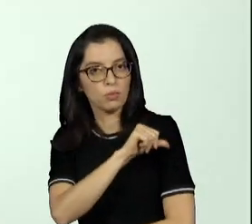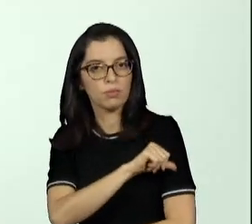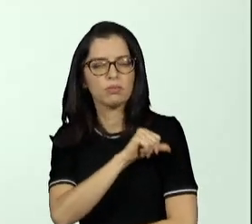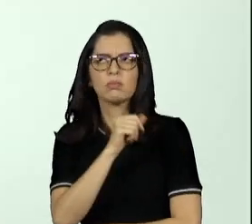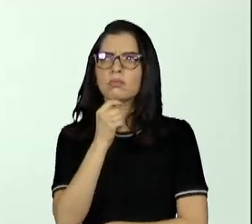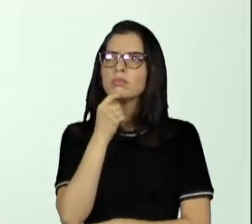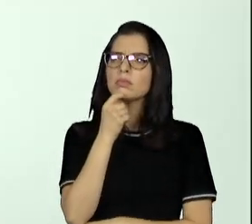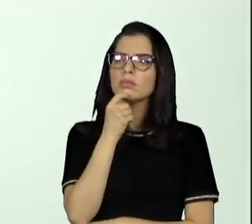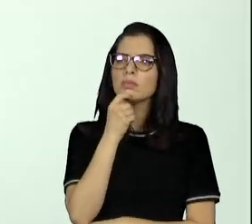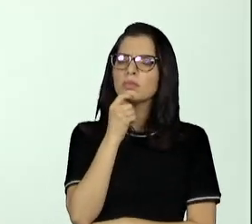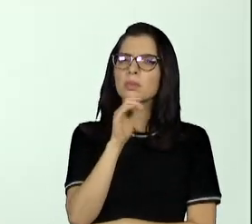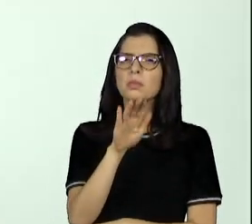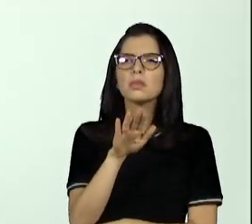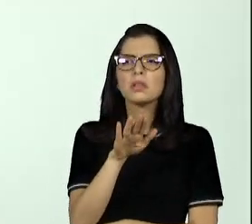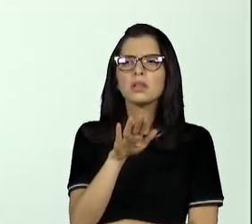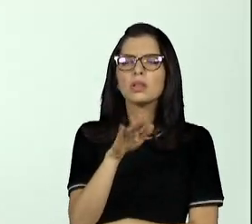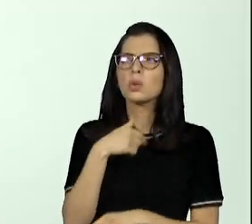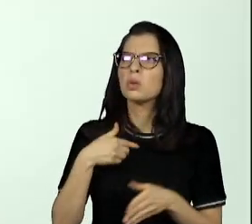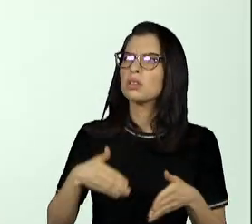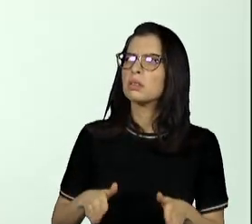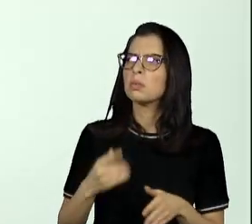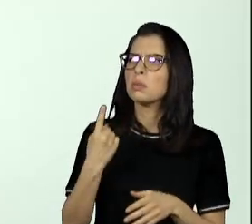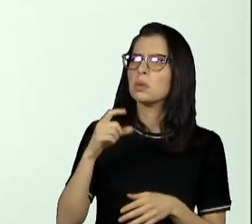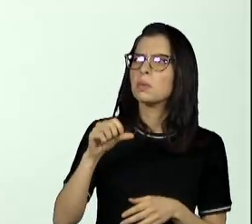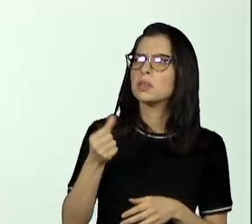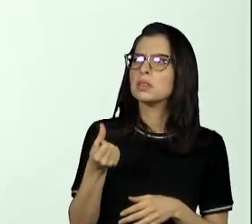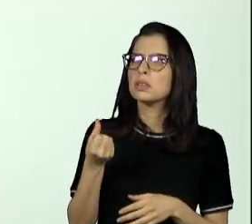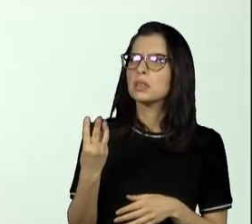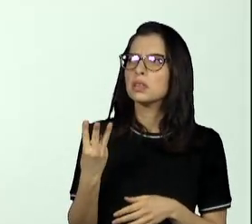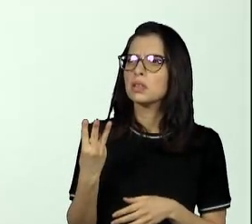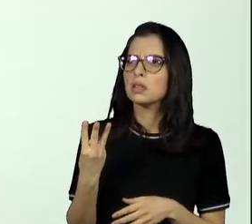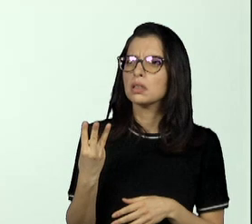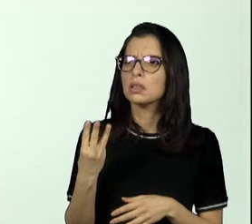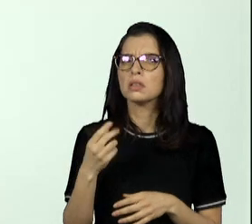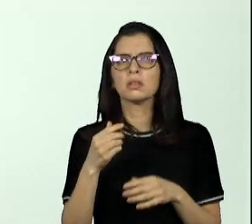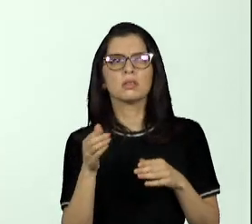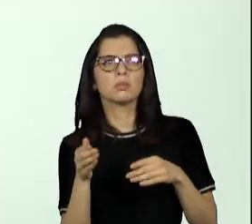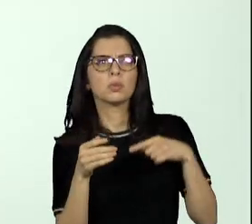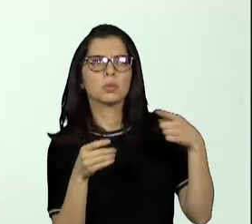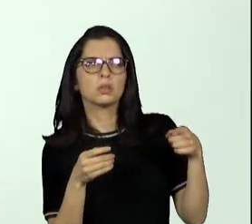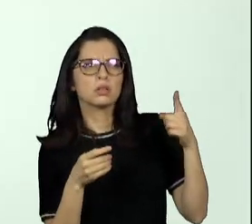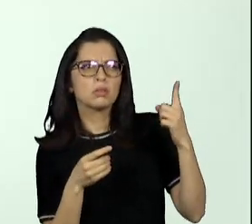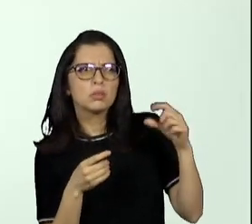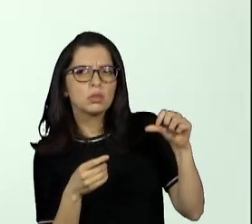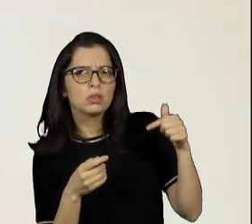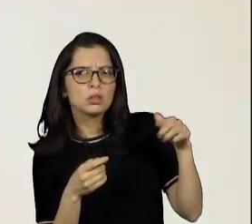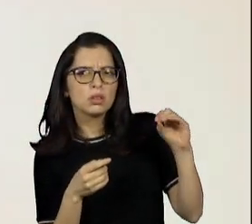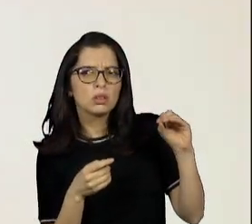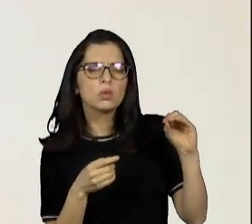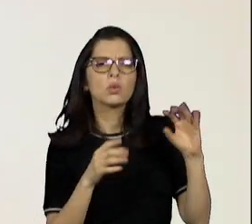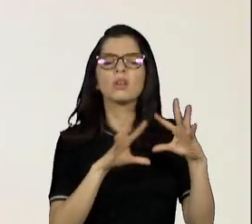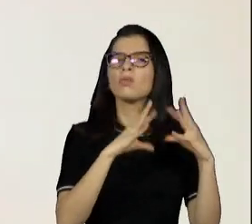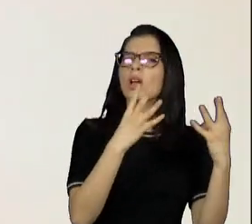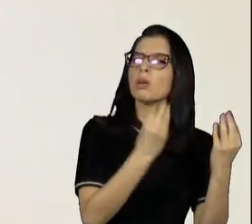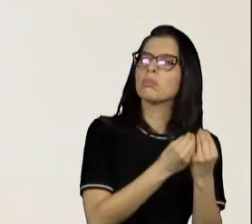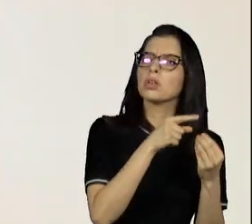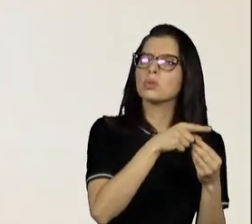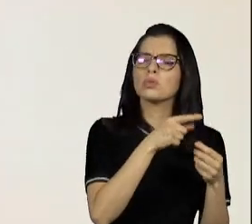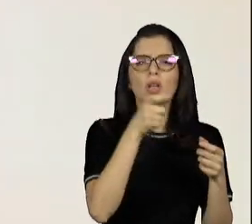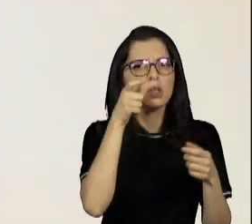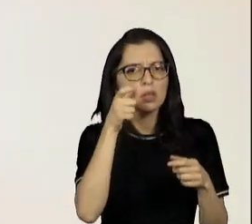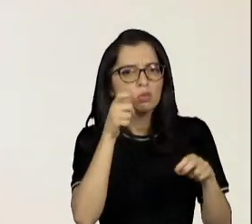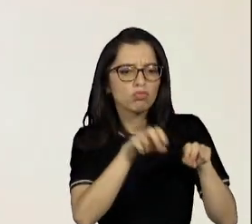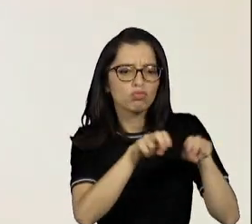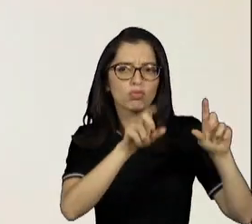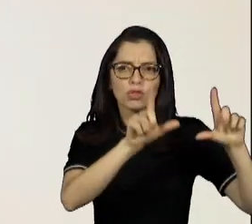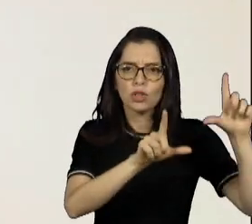antes, eu nasci em 63, nos anos 63 para 70, eu ficava vendo que a minha família via. E sempre vi todos os desenhos